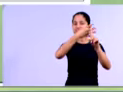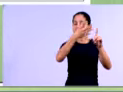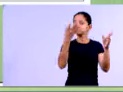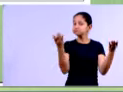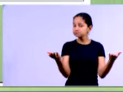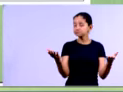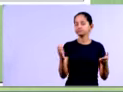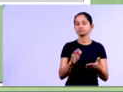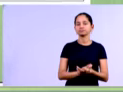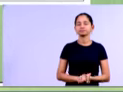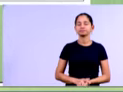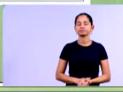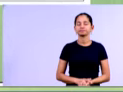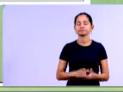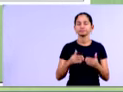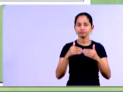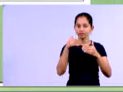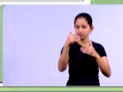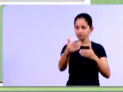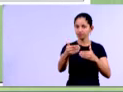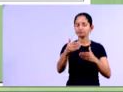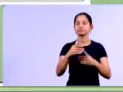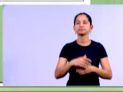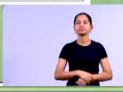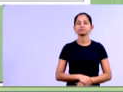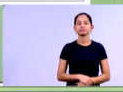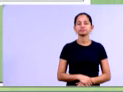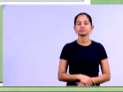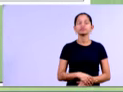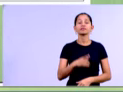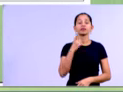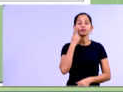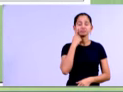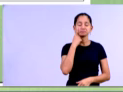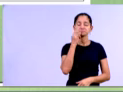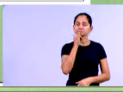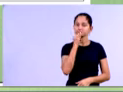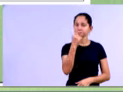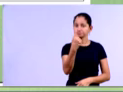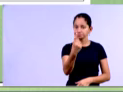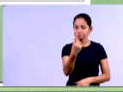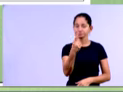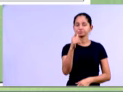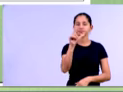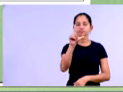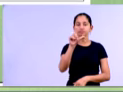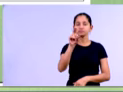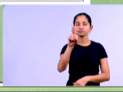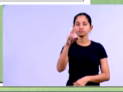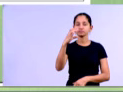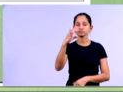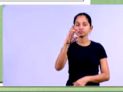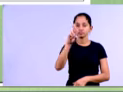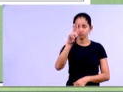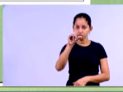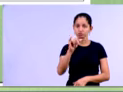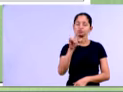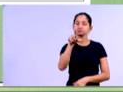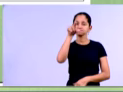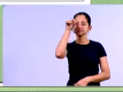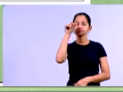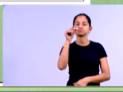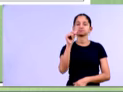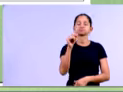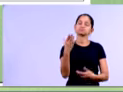Vamos pra frente. Então, olha só, gente. Vamos pegar aqui, por exemplo, o nosso lucro bruto, né? Que nós estávamos pegando o nosso